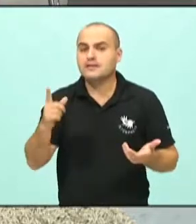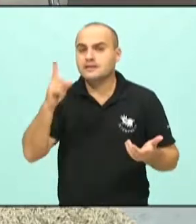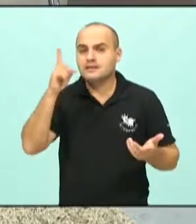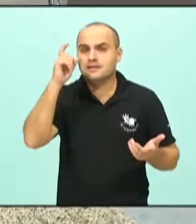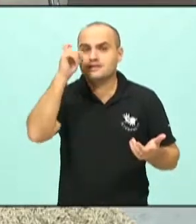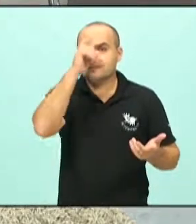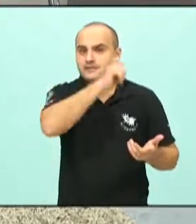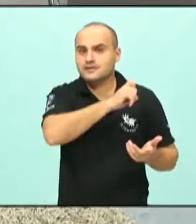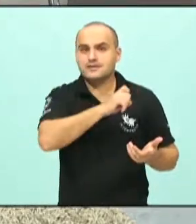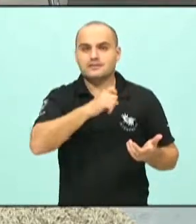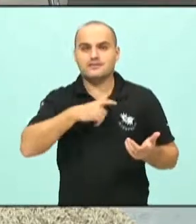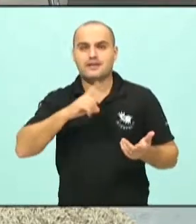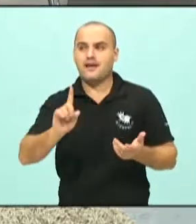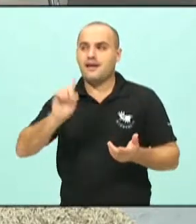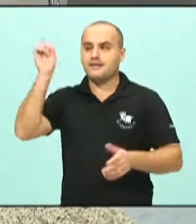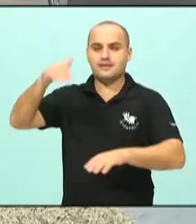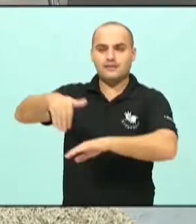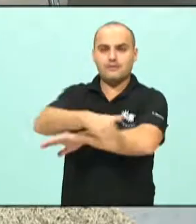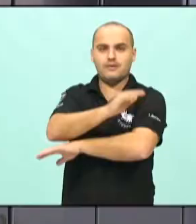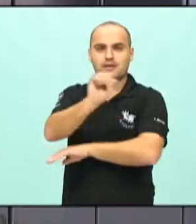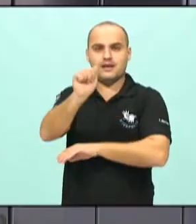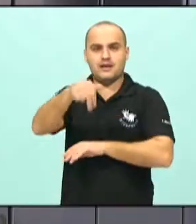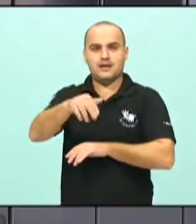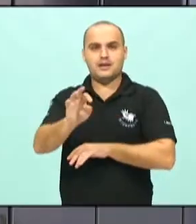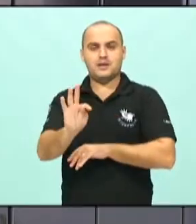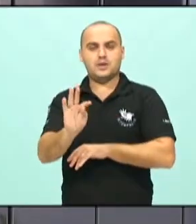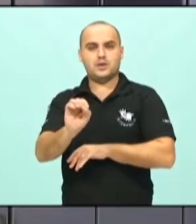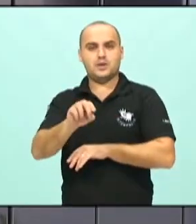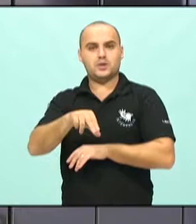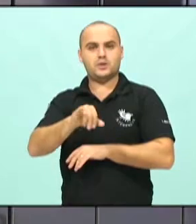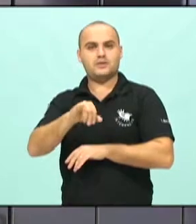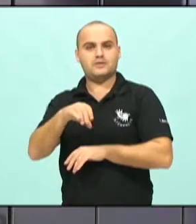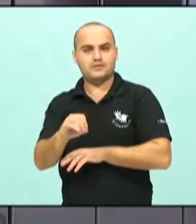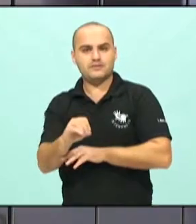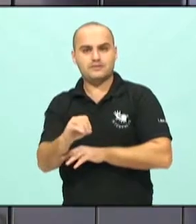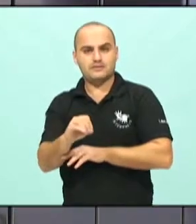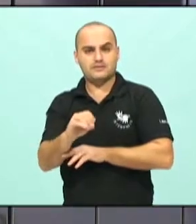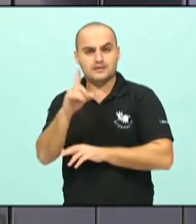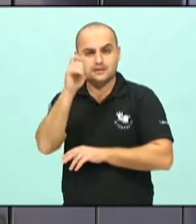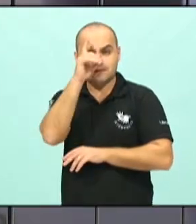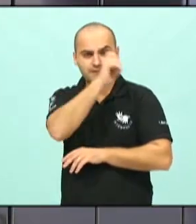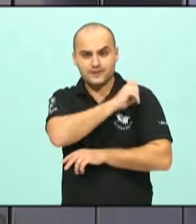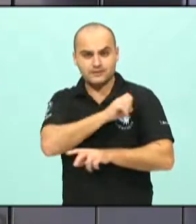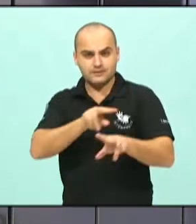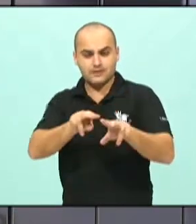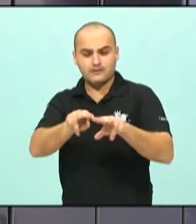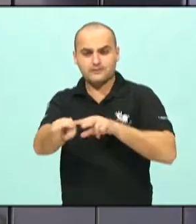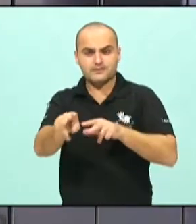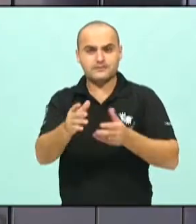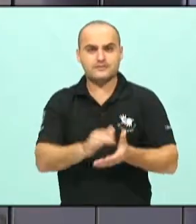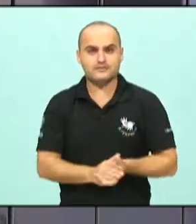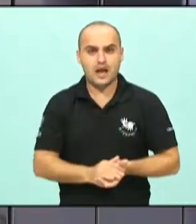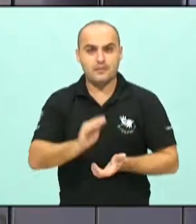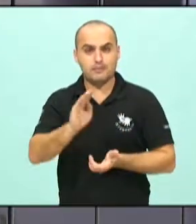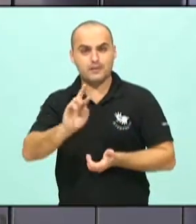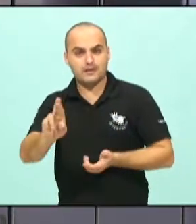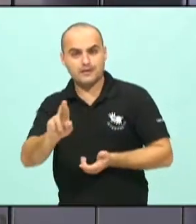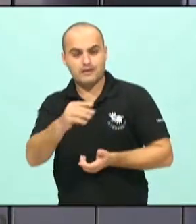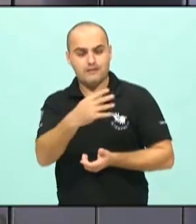terminar essa rodovia Antônio Raio, olha que dificuldade para concluir essa BR-470